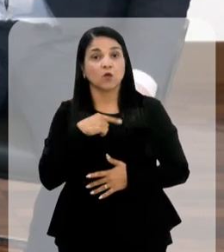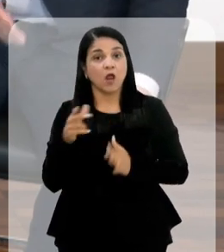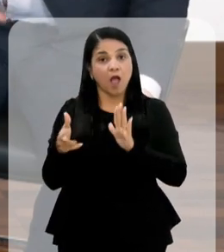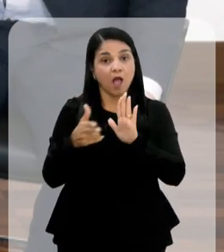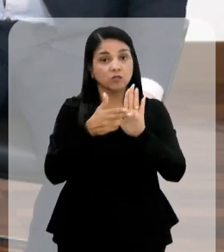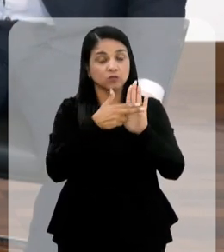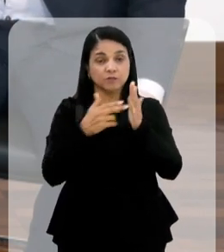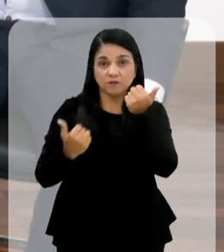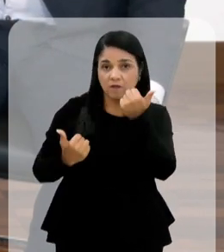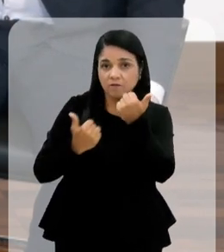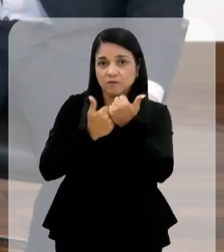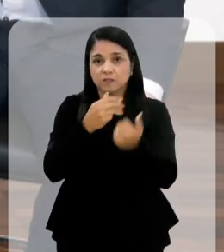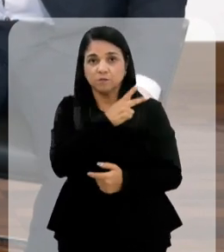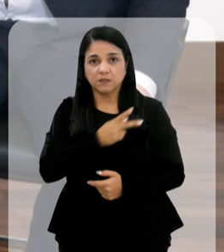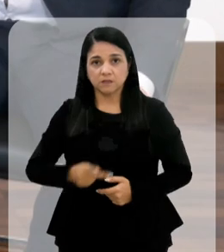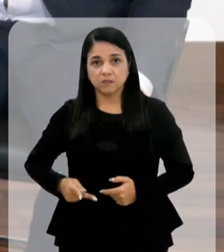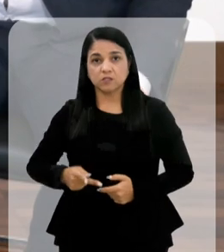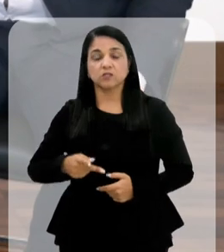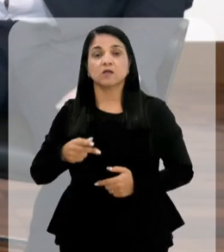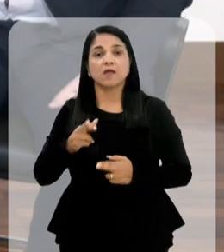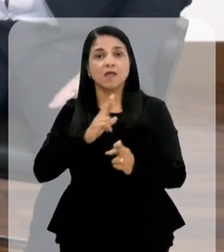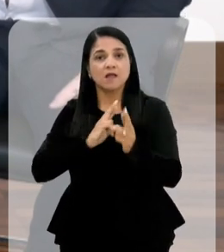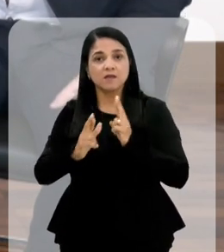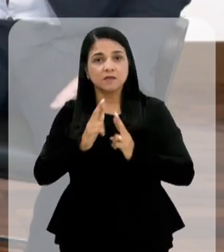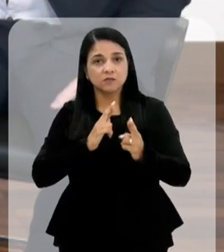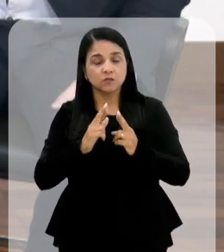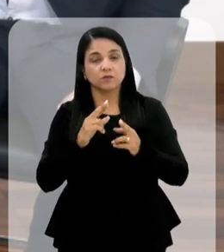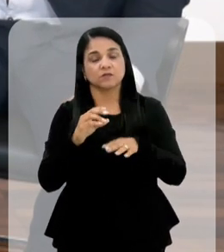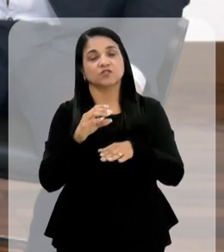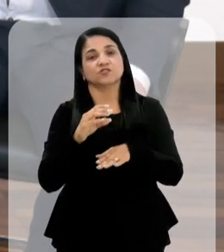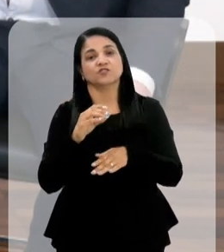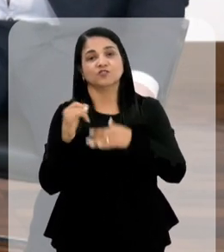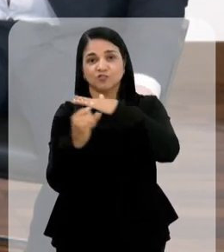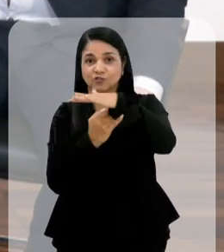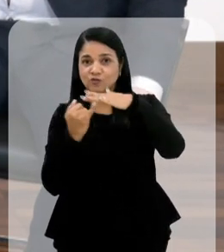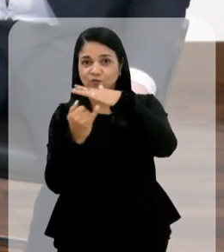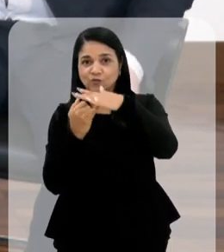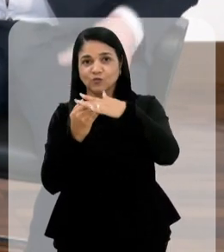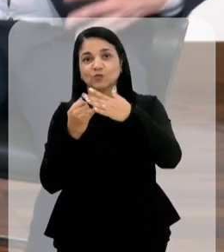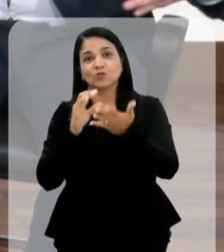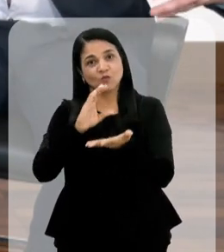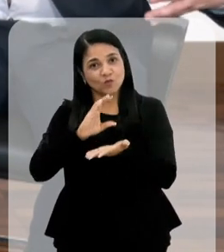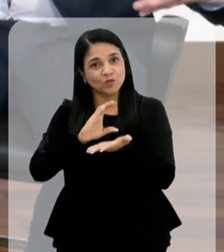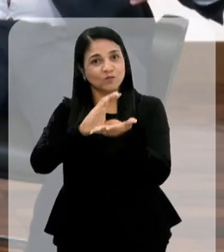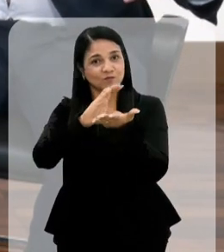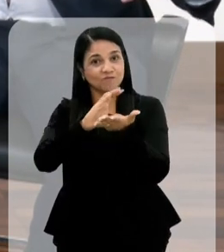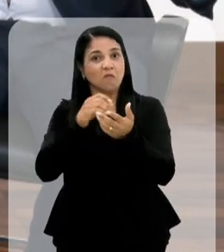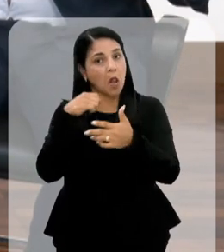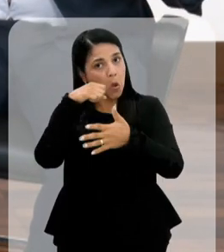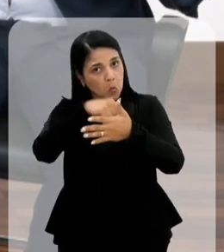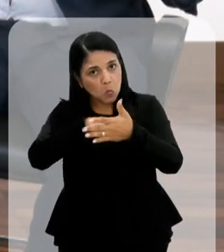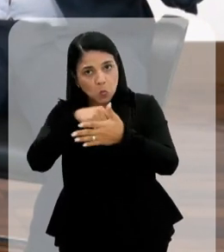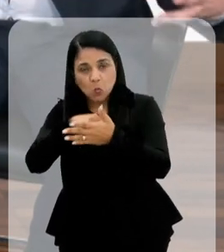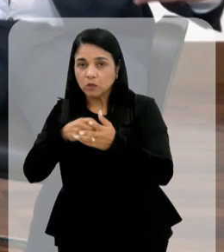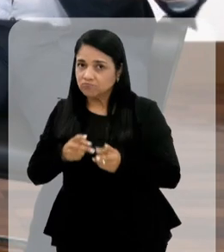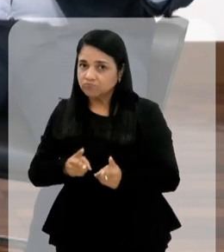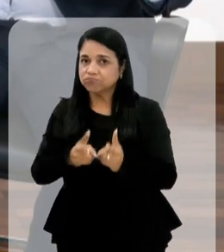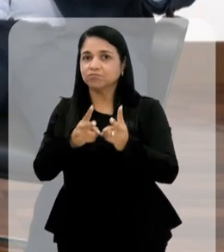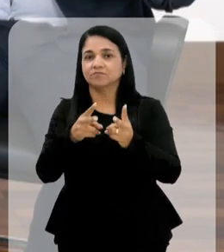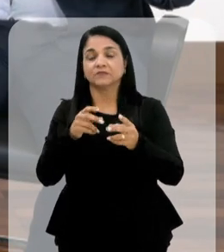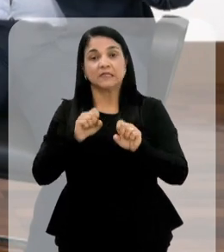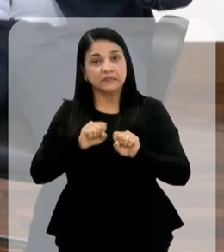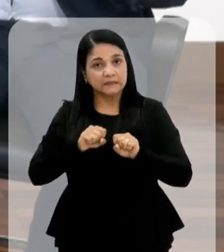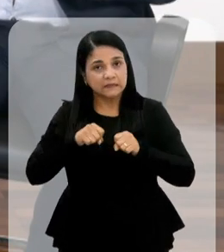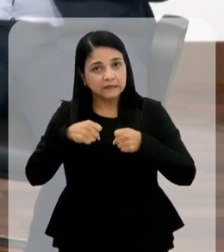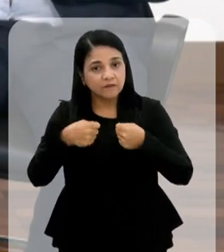gente vai agora assumir a vice-presidência de Relações Institucionais nesse Conselho. Meu Deus, parabéns! E aí, acho que vai ser uma luta também, porque, além de um